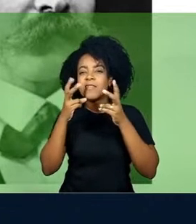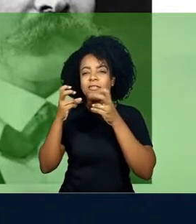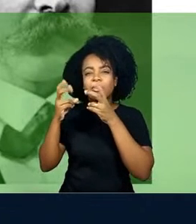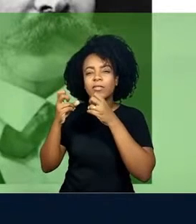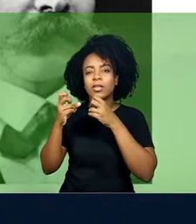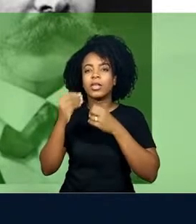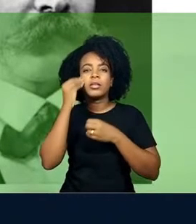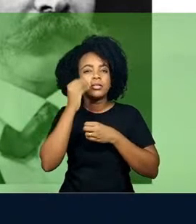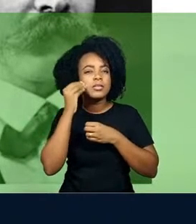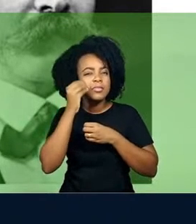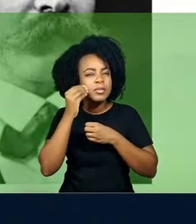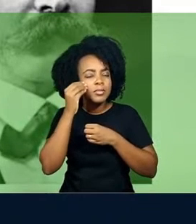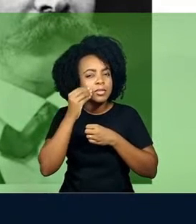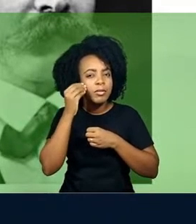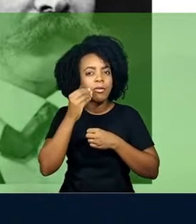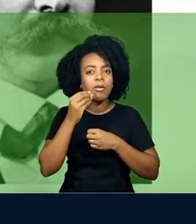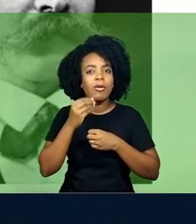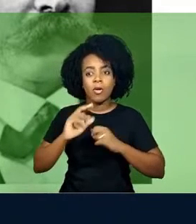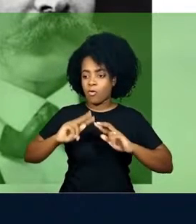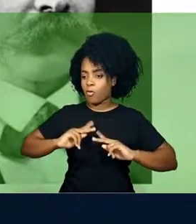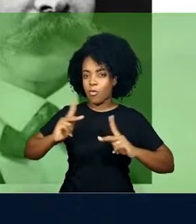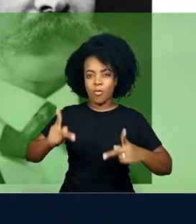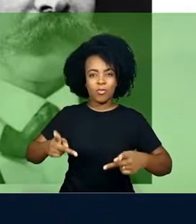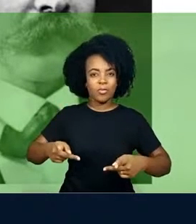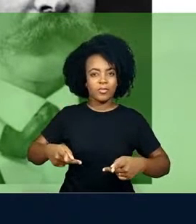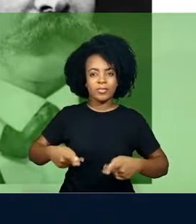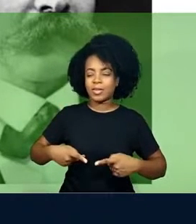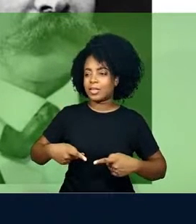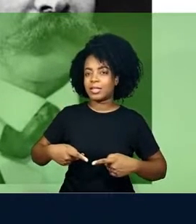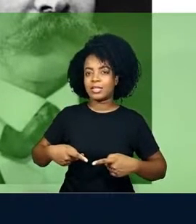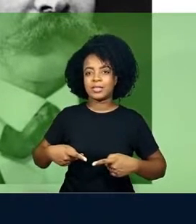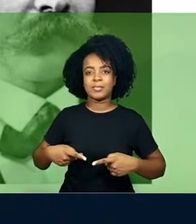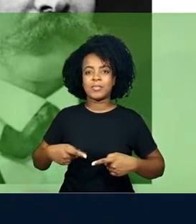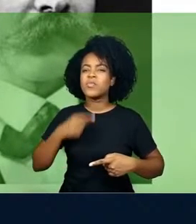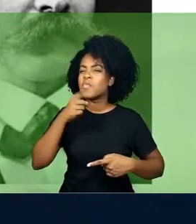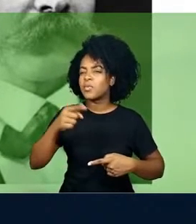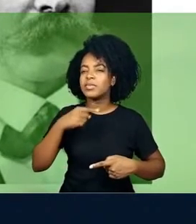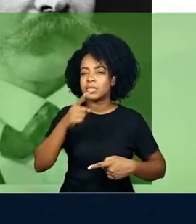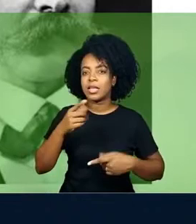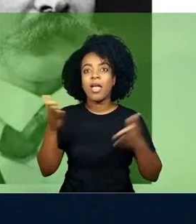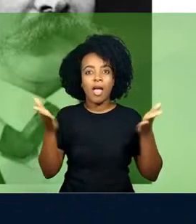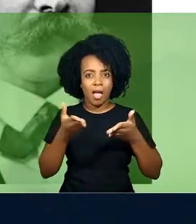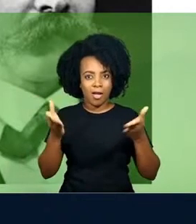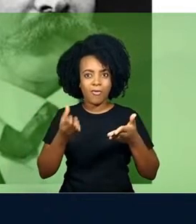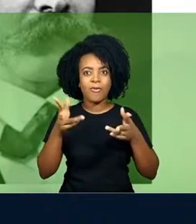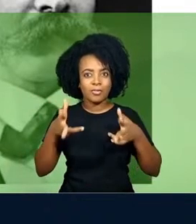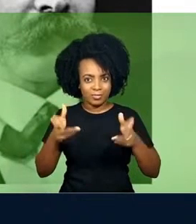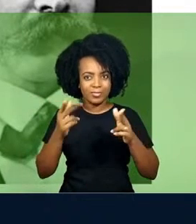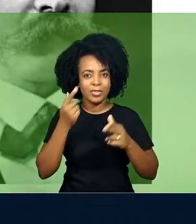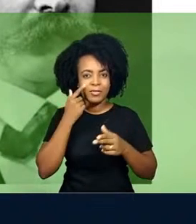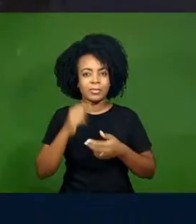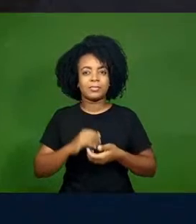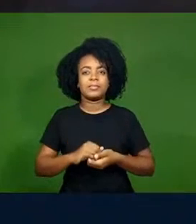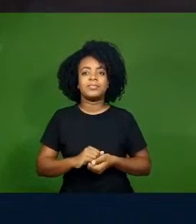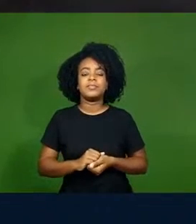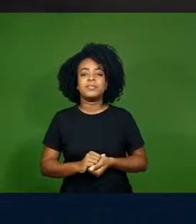e que ele experimentou, e do quais nenhum dos seres humanos poderão, como no trecho que se segue.